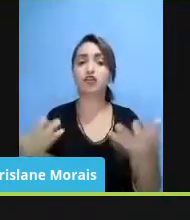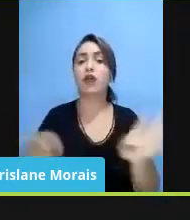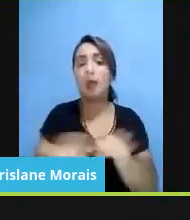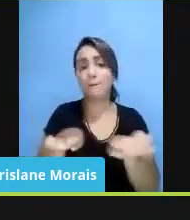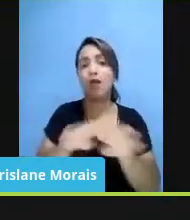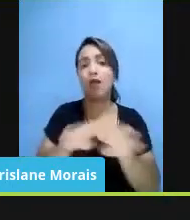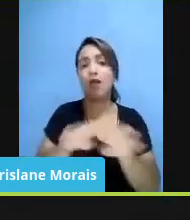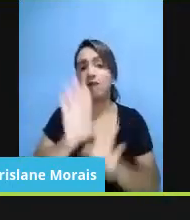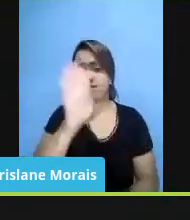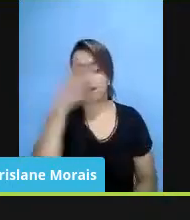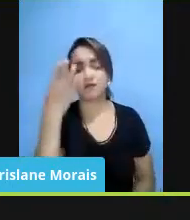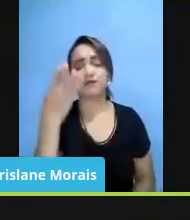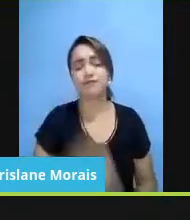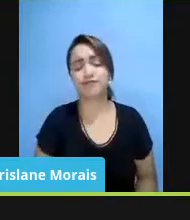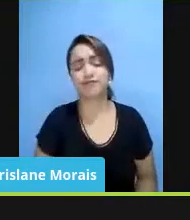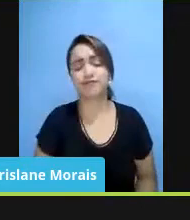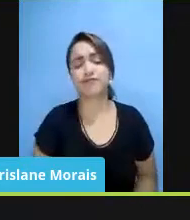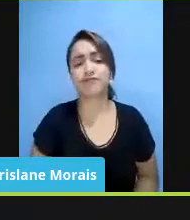tem...